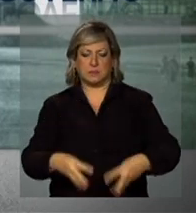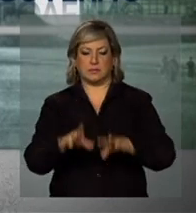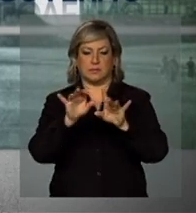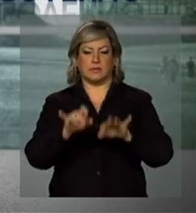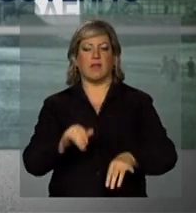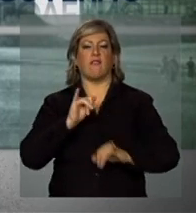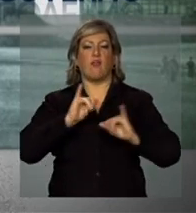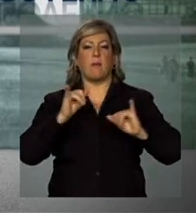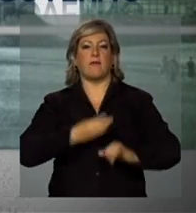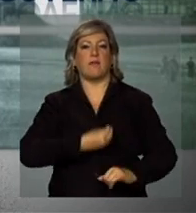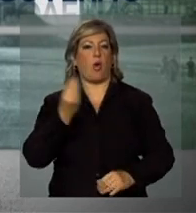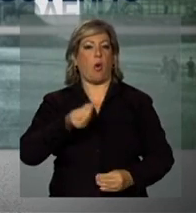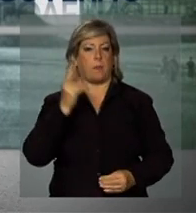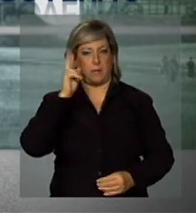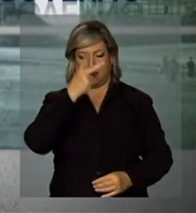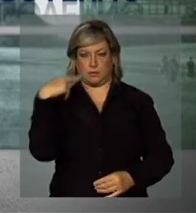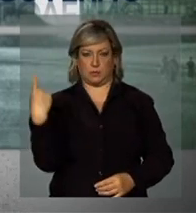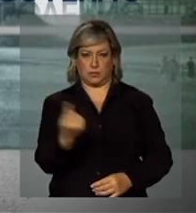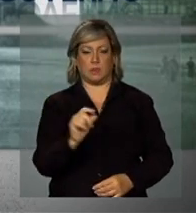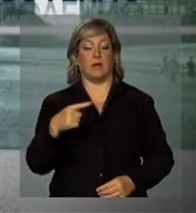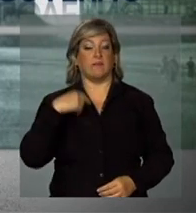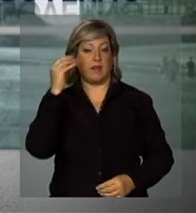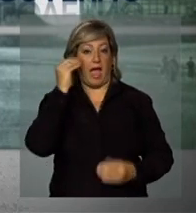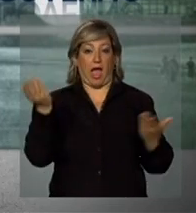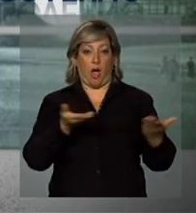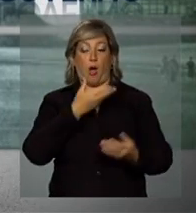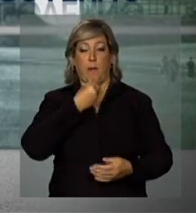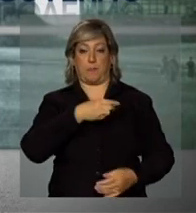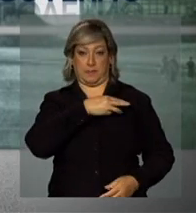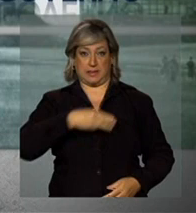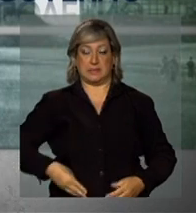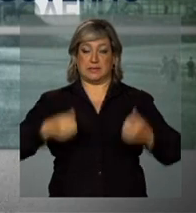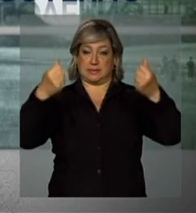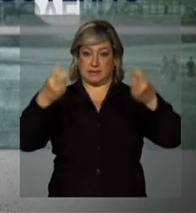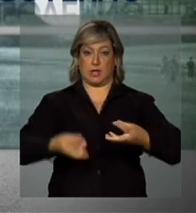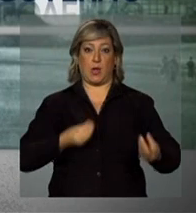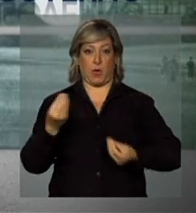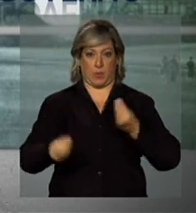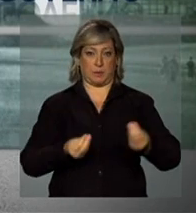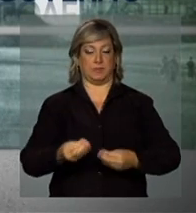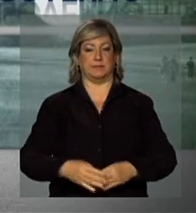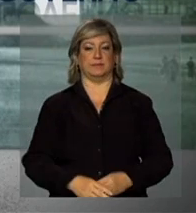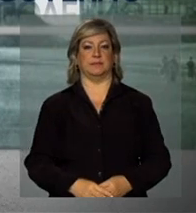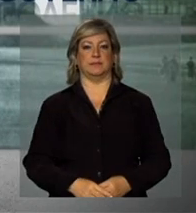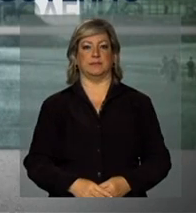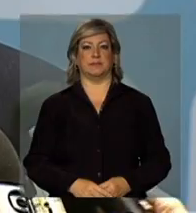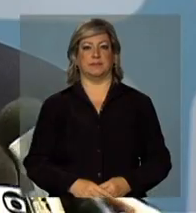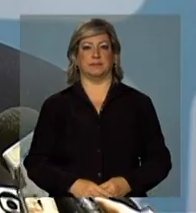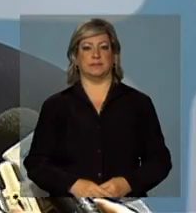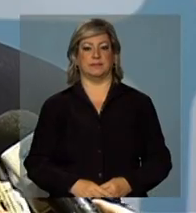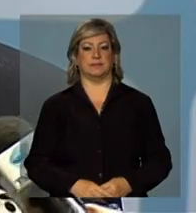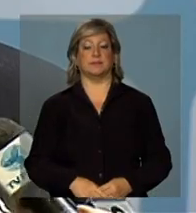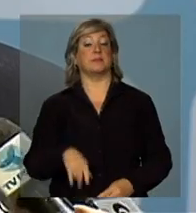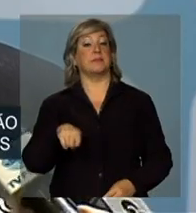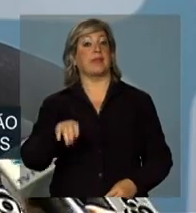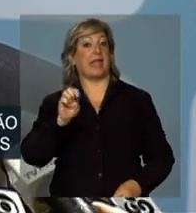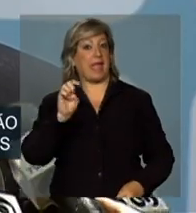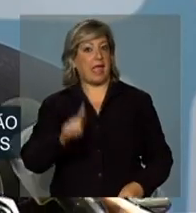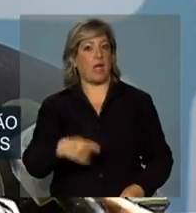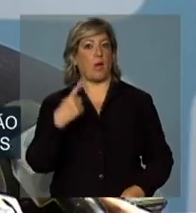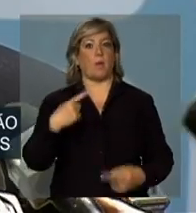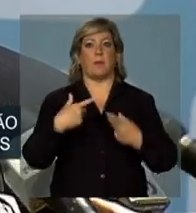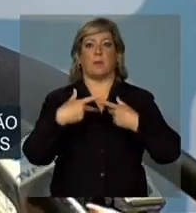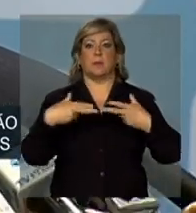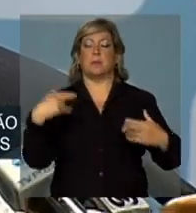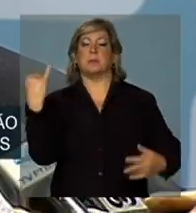pacientes. Assista agora a entrevista do ministro Alexandre Padilha sobre as duas ferramentas. É uma ferramenta para